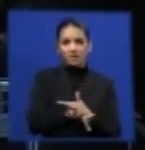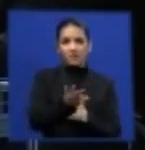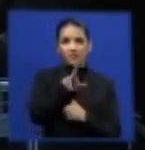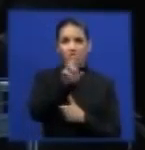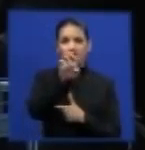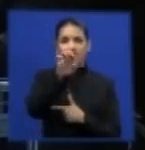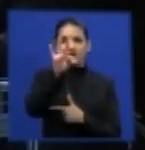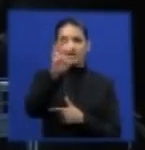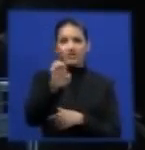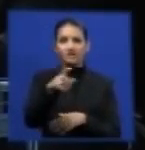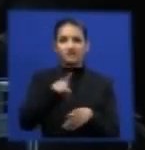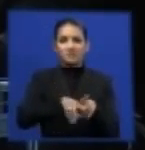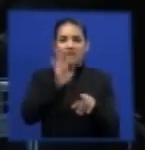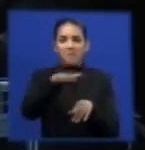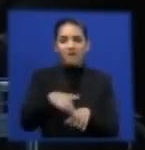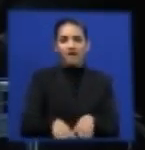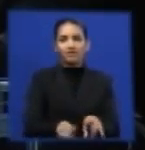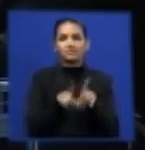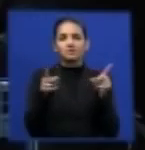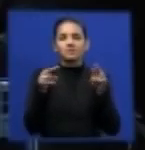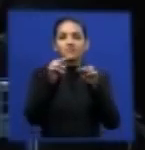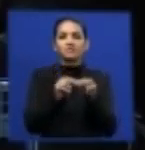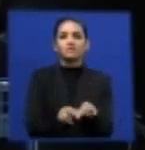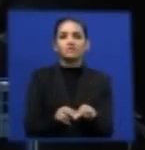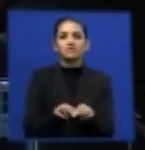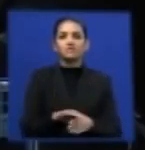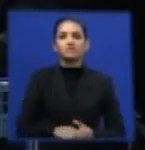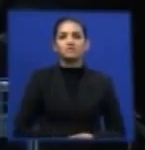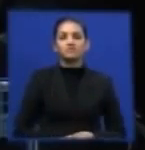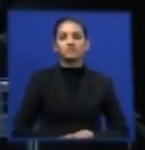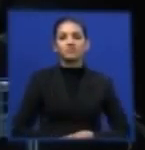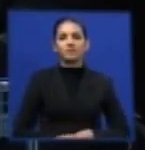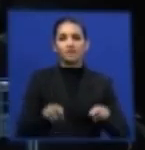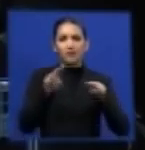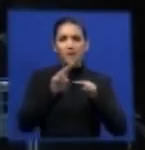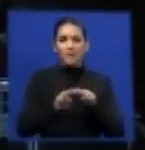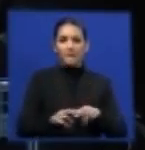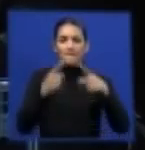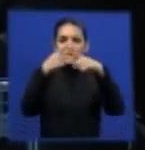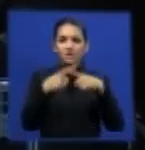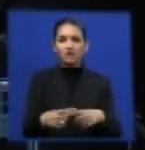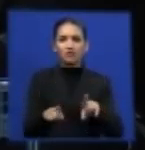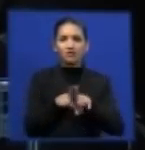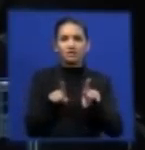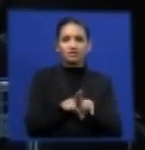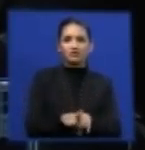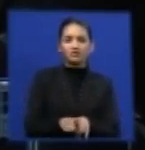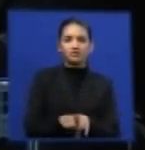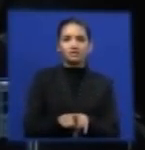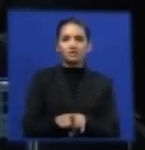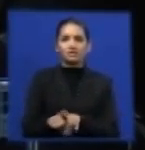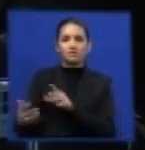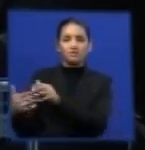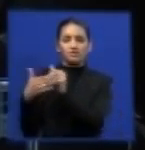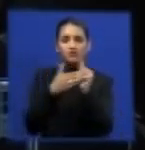baixo, em decorrência da concorrência entre transportadores e motoristas autônomos.